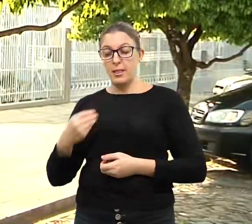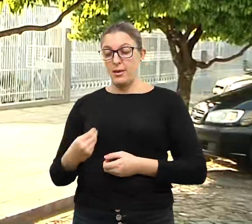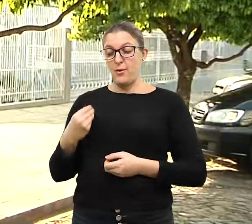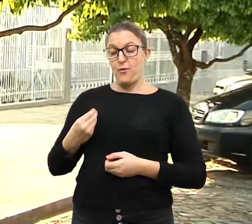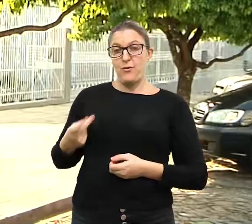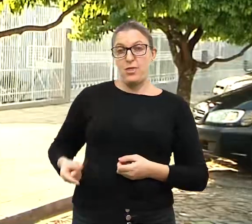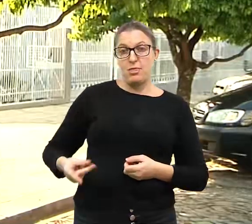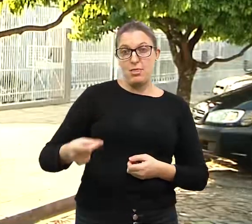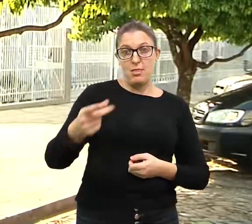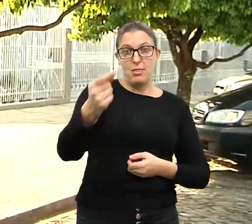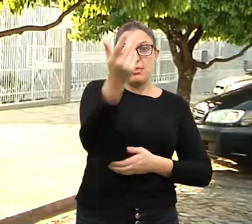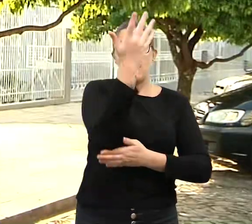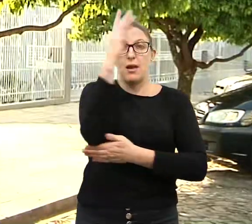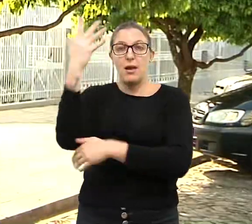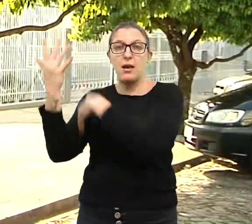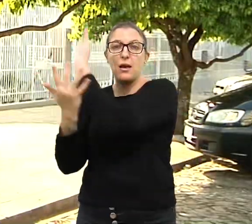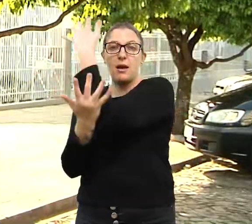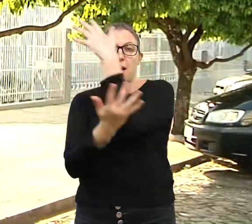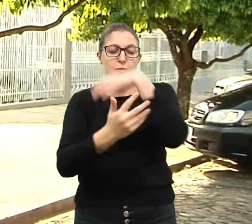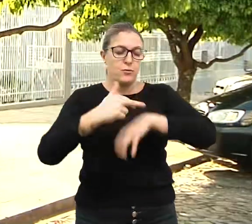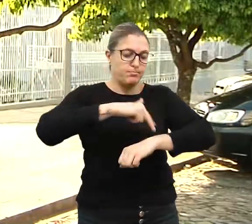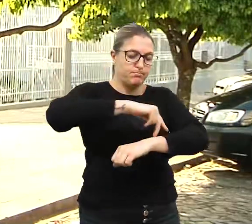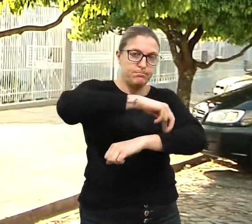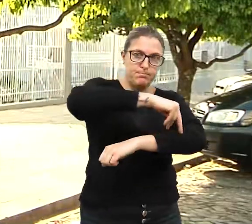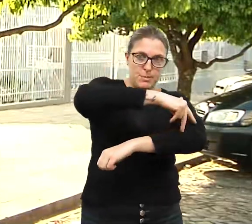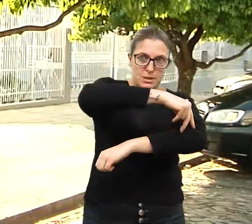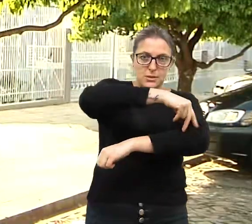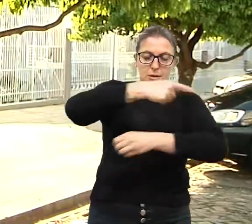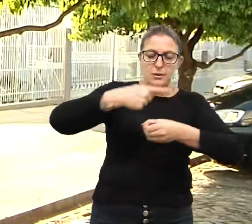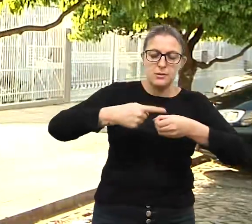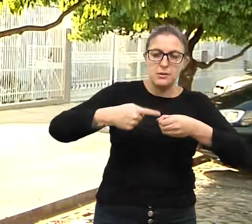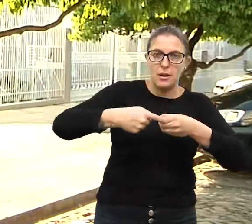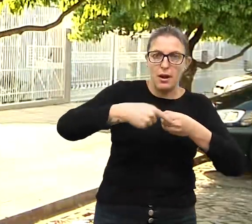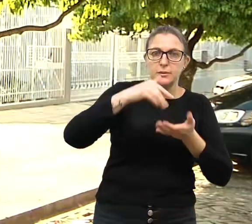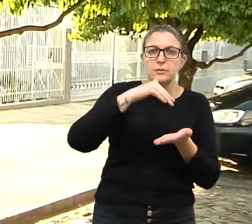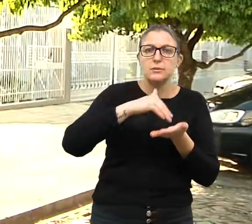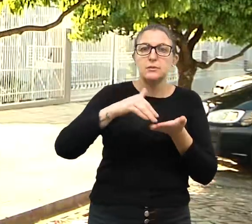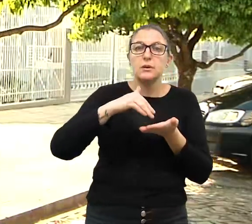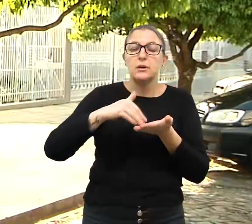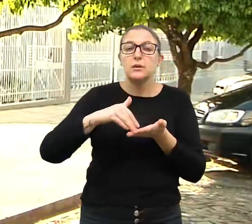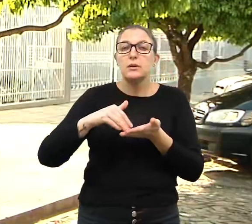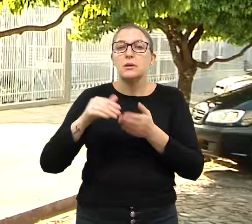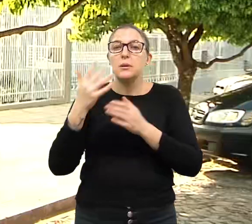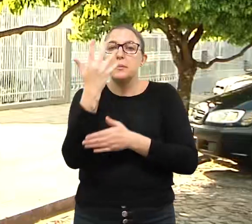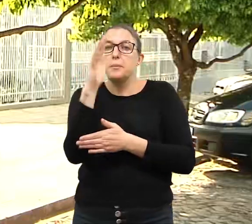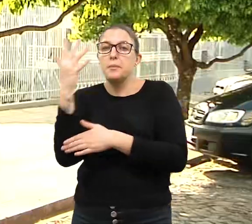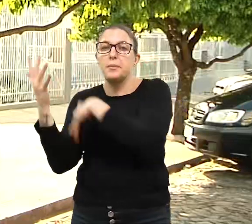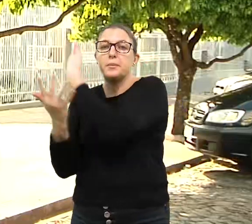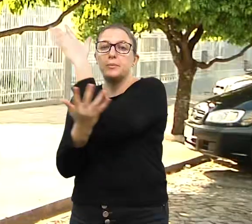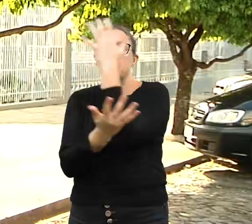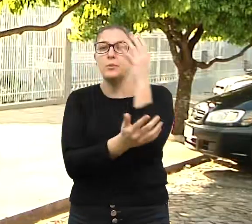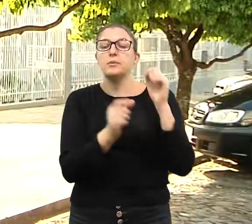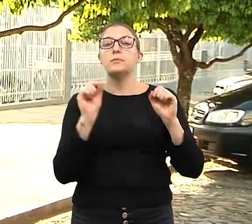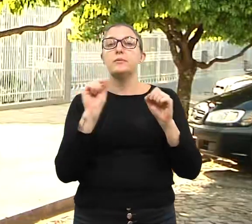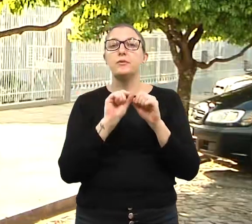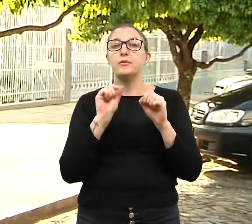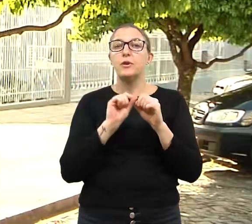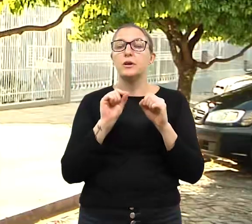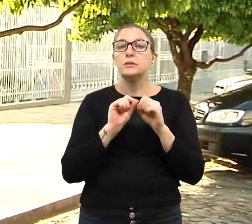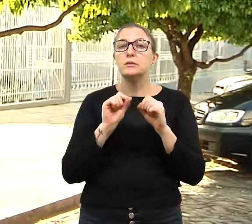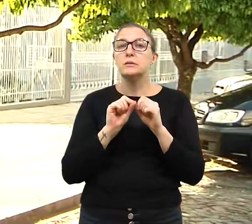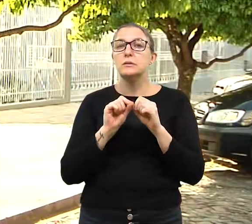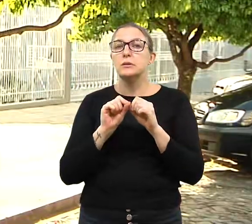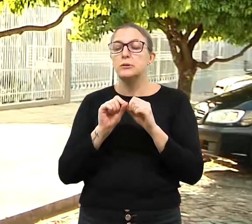árvores localizadas nos passeios públicos aqui de Erechim, a Secretaria Municipal de Meio Ambiente está realizando a